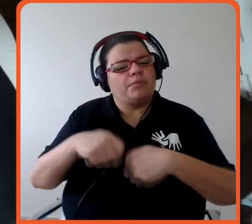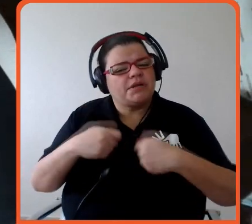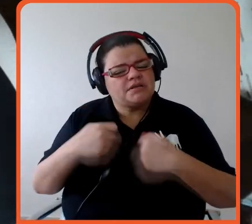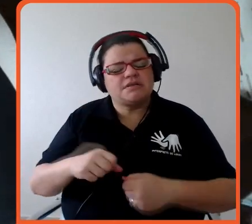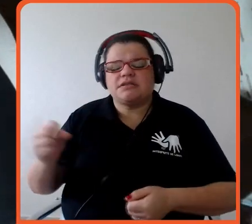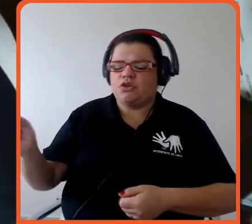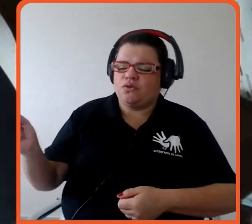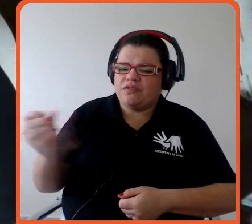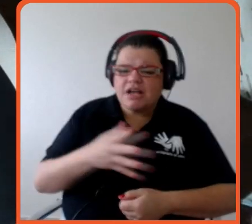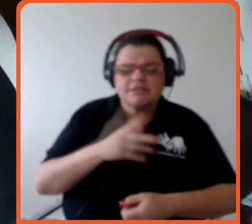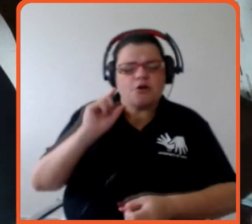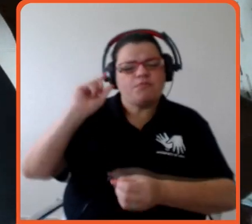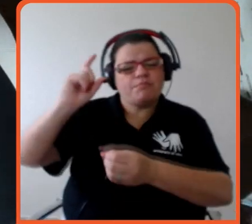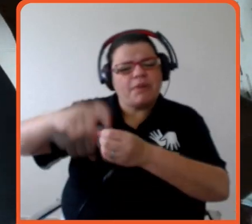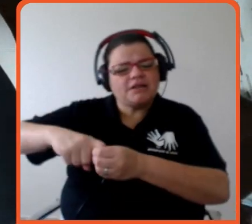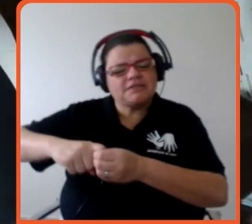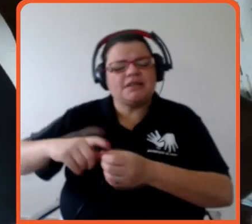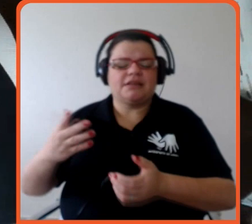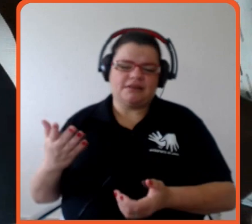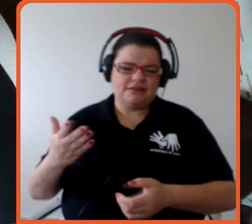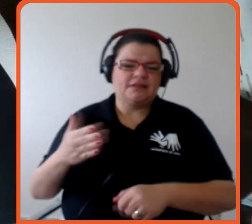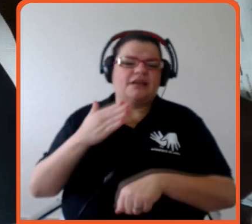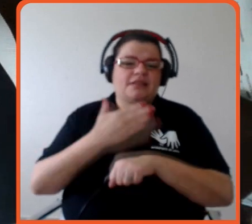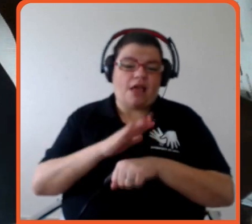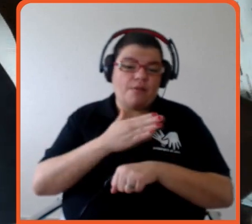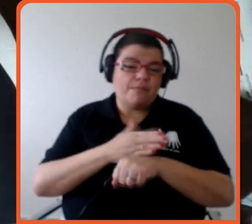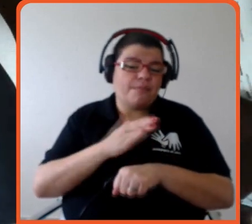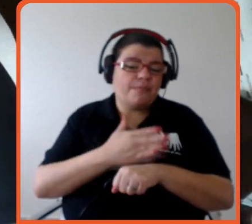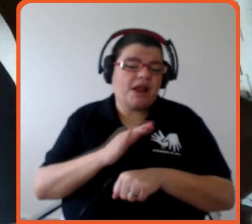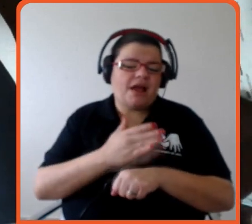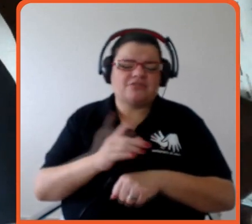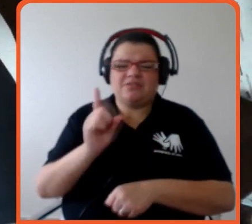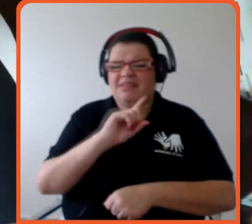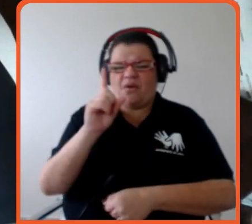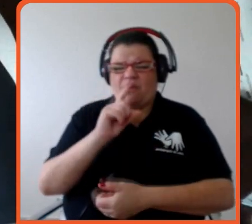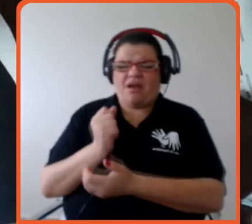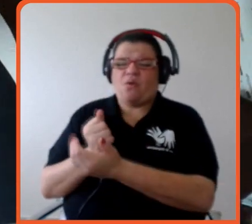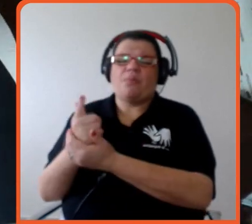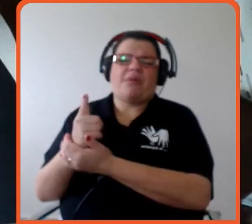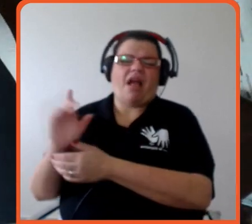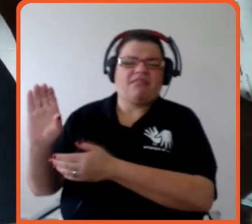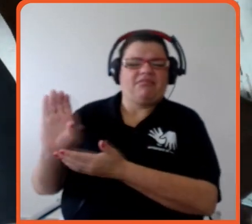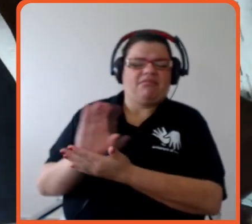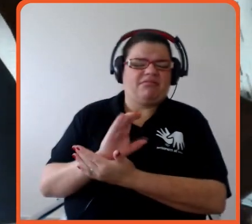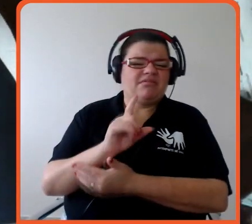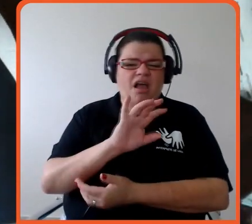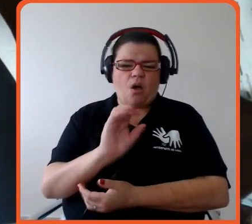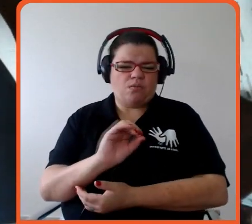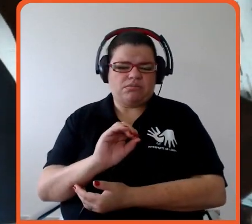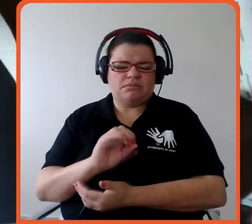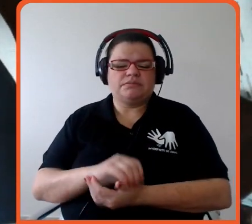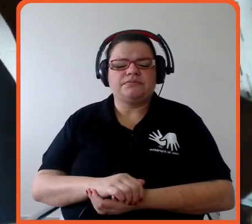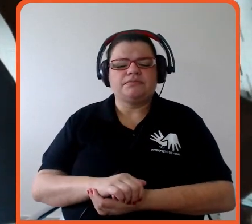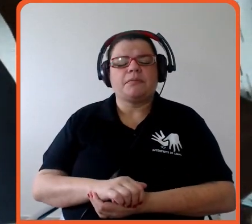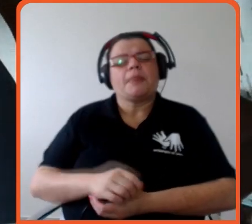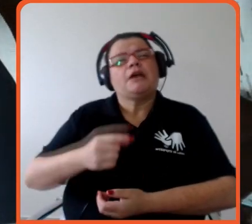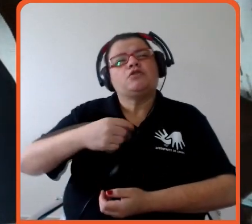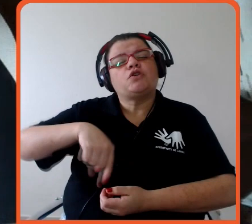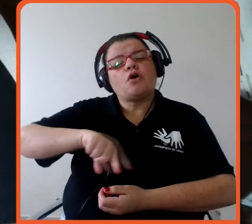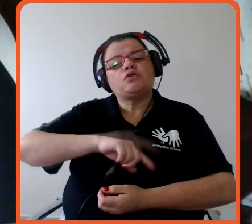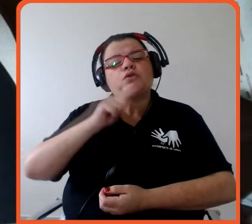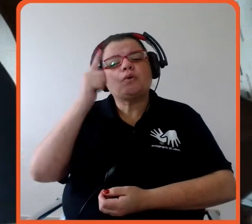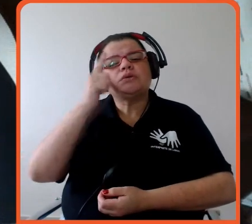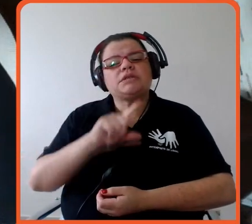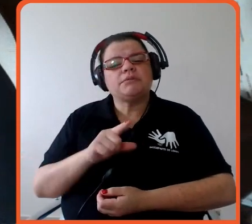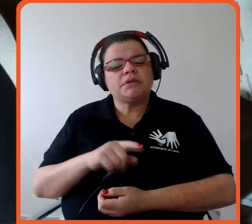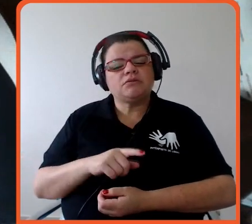e não na prática de compra de crédito de carbono, a gente conseguiu neutralizar o nosso crédito de carbono